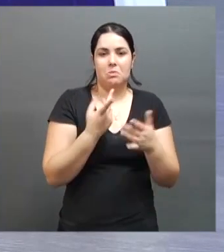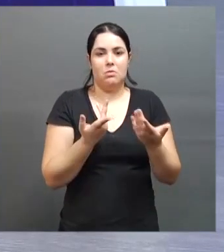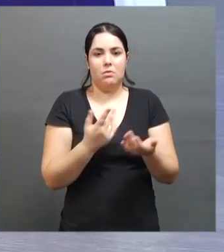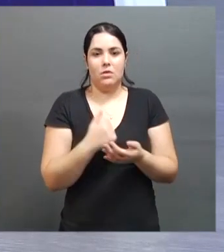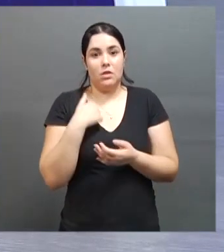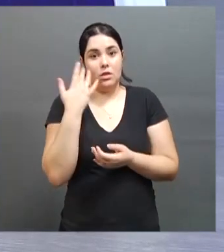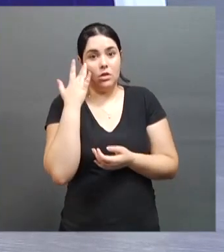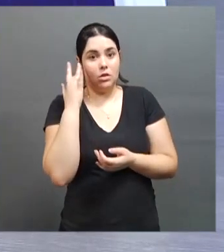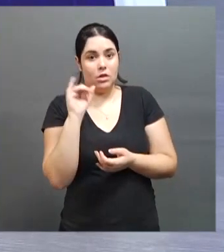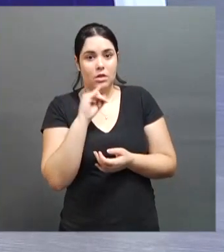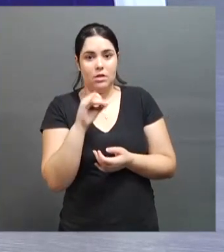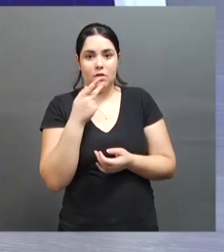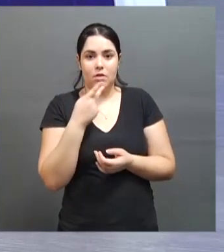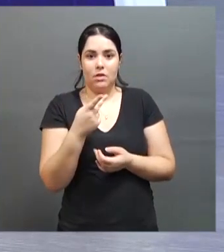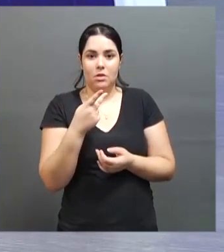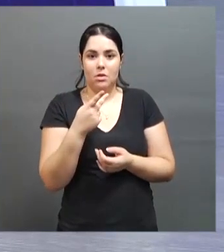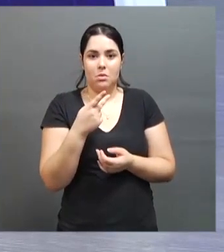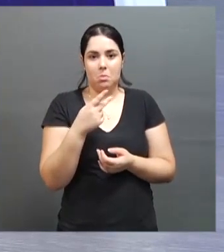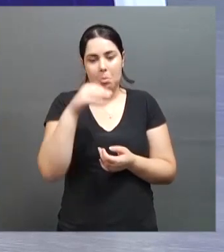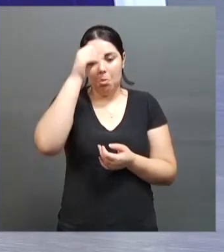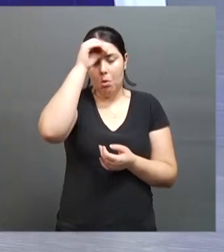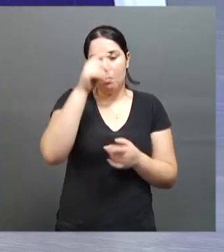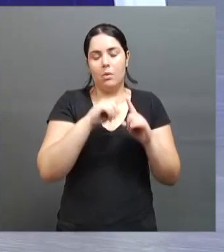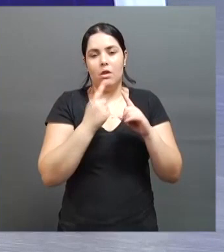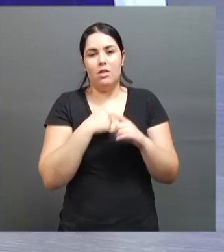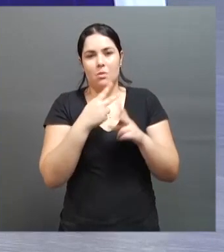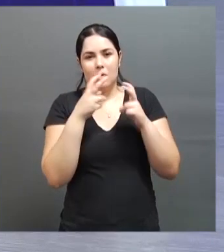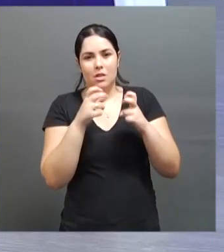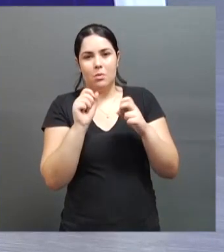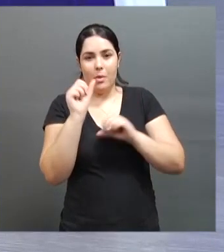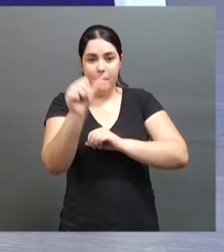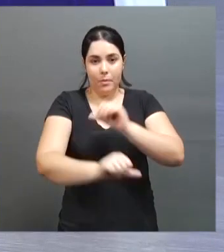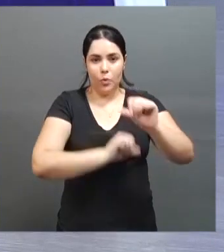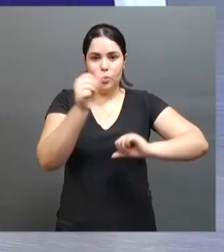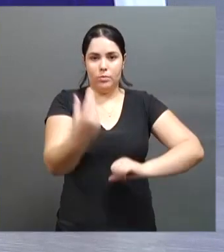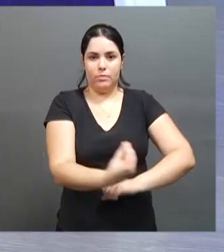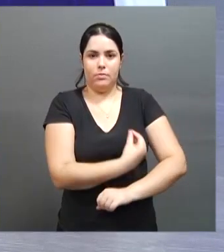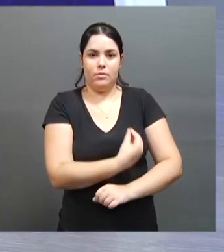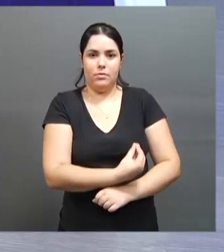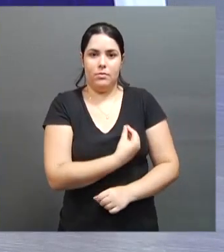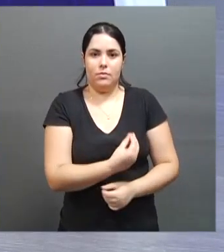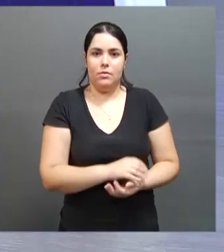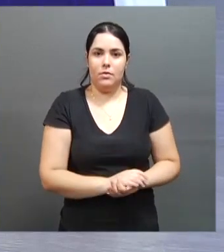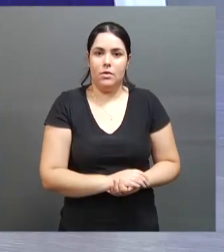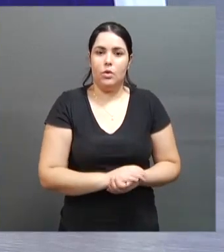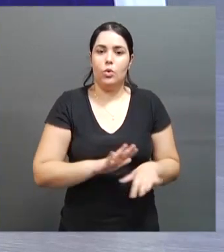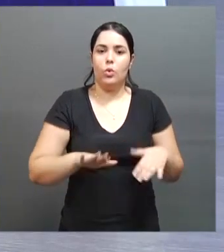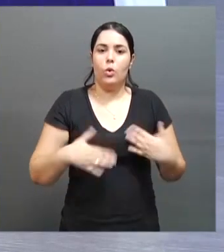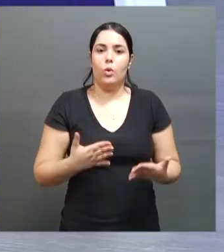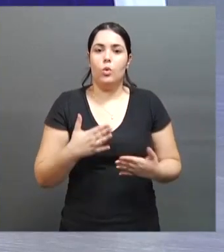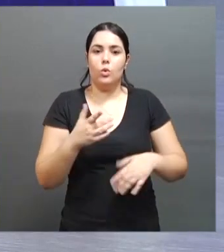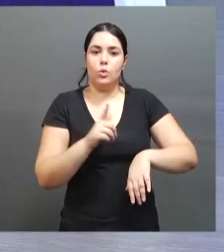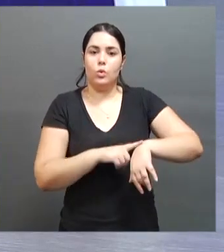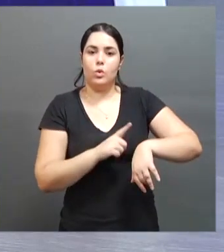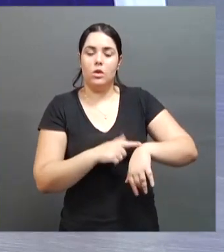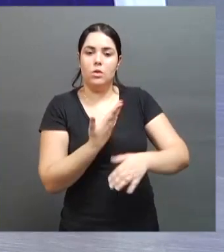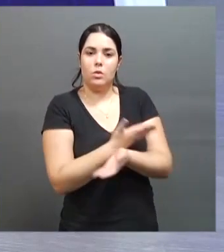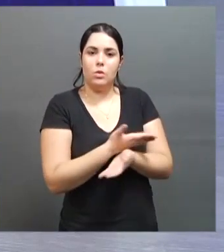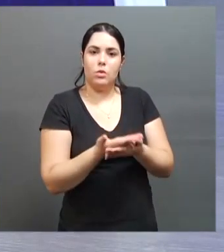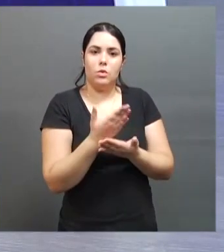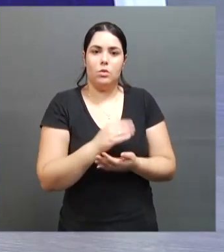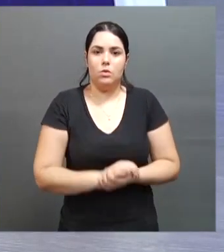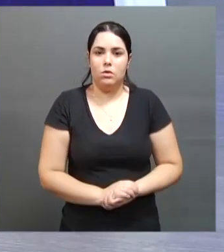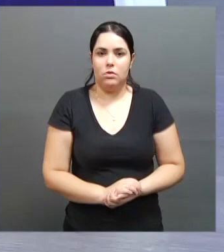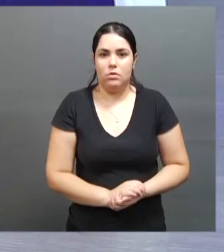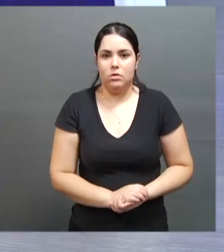Não sei se eu estou falando besteira, mas a impressão que a gente tem é essa, uma mudança de vida desse jeito, né? E tem quanto tempo que você começou a praticar o esporte, assim?